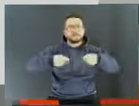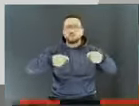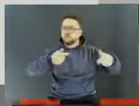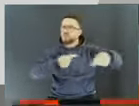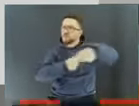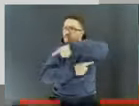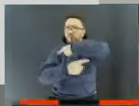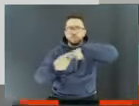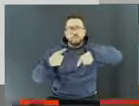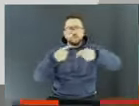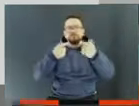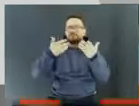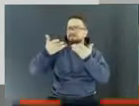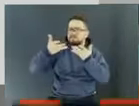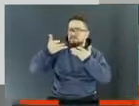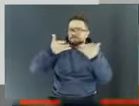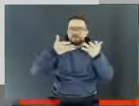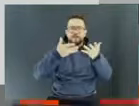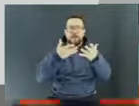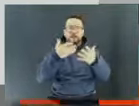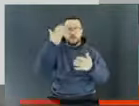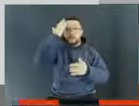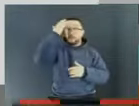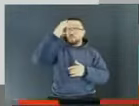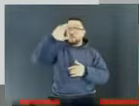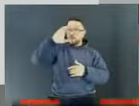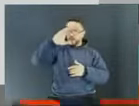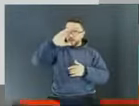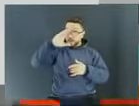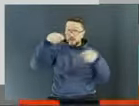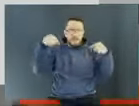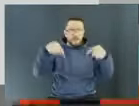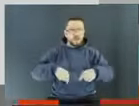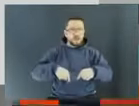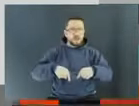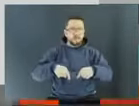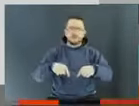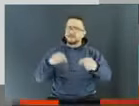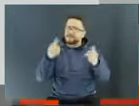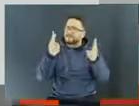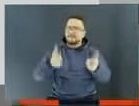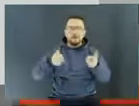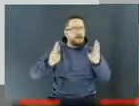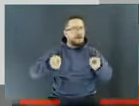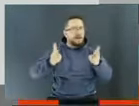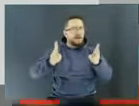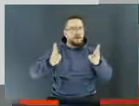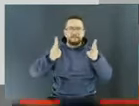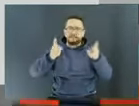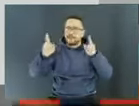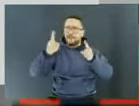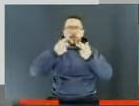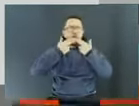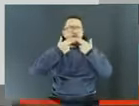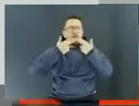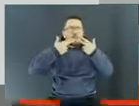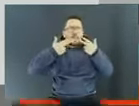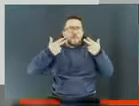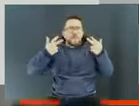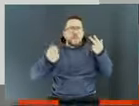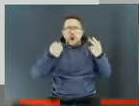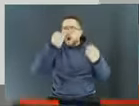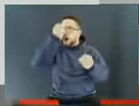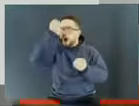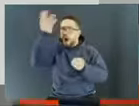Curitiba, nossa cidade que sempre foi vanguarda e modelo em mobilidade urbana, sustentabilidade e inteligência e gestão, não pode ficar